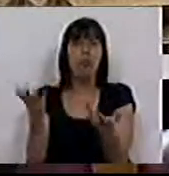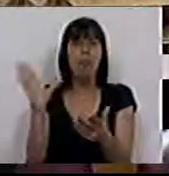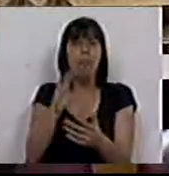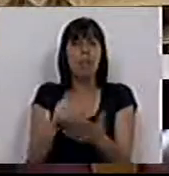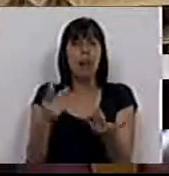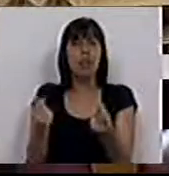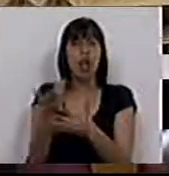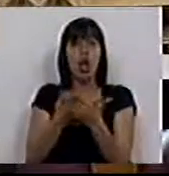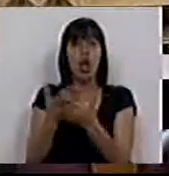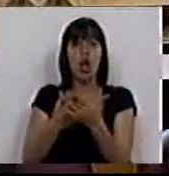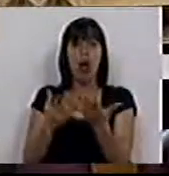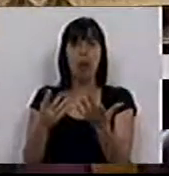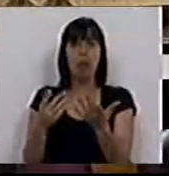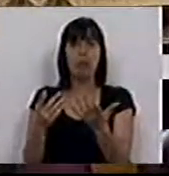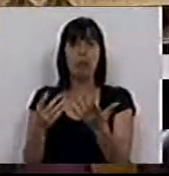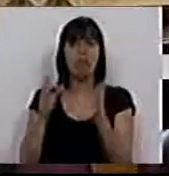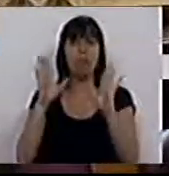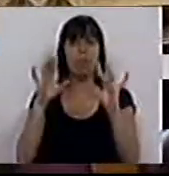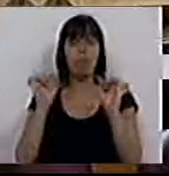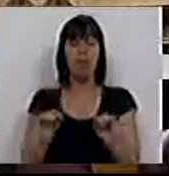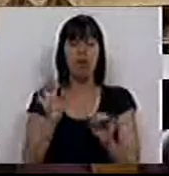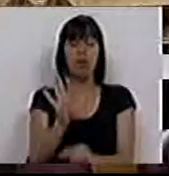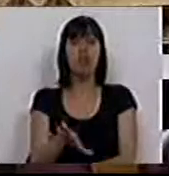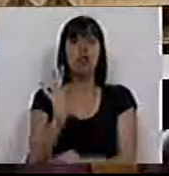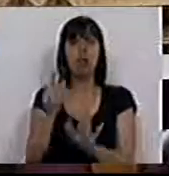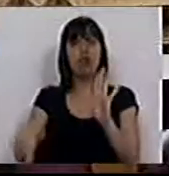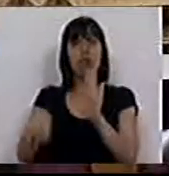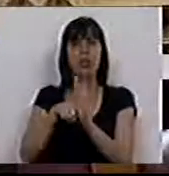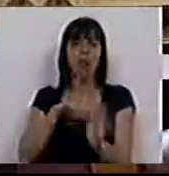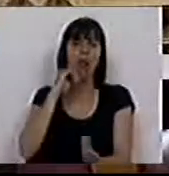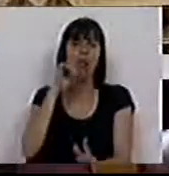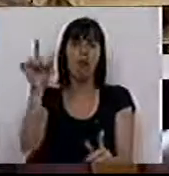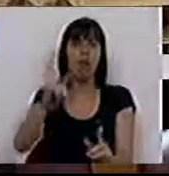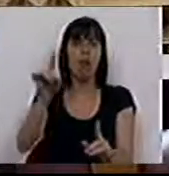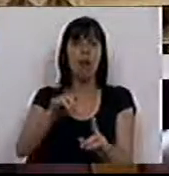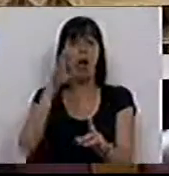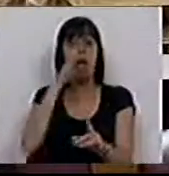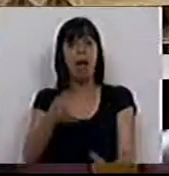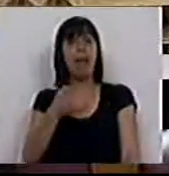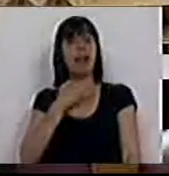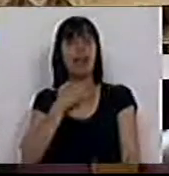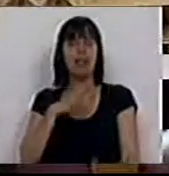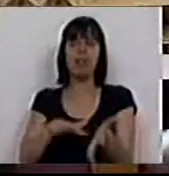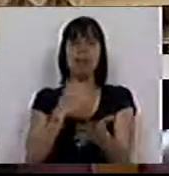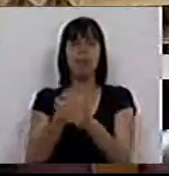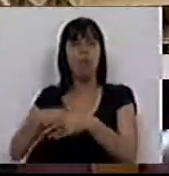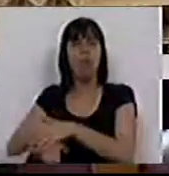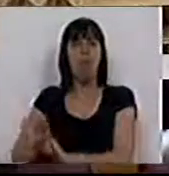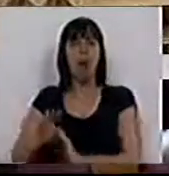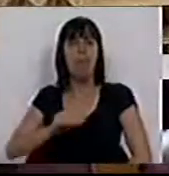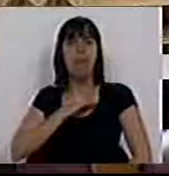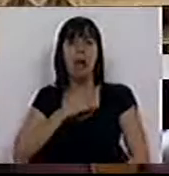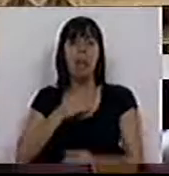mais económico redistributivo. Ora, estas escolhas são chantagem recorrentes. Sempre que há uma crise, coloca-se na gaveta